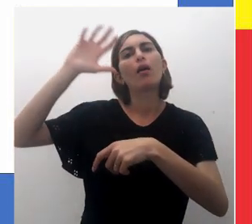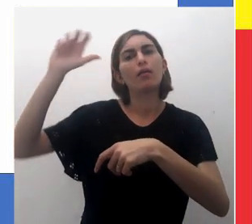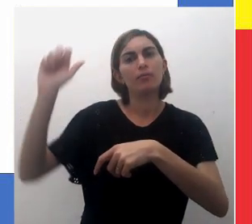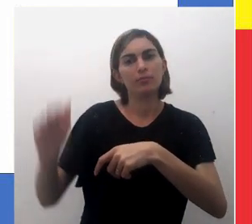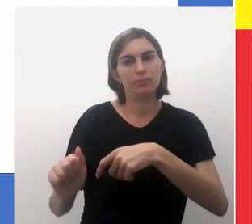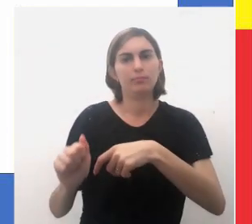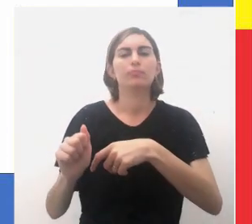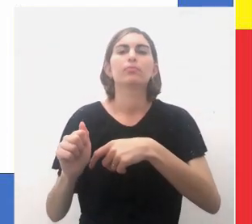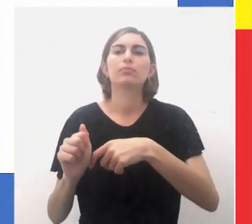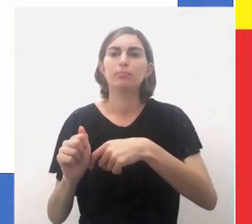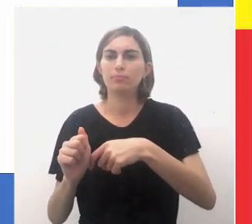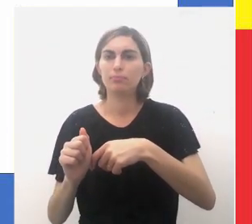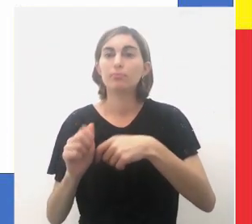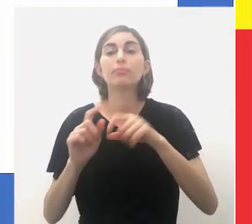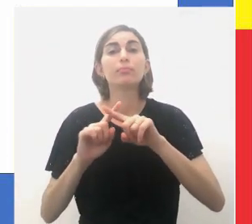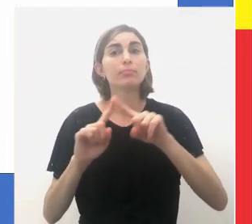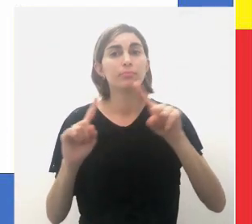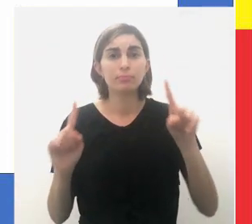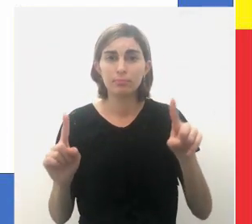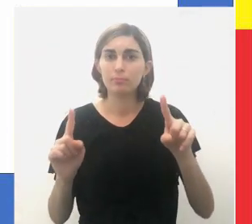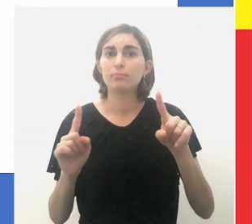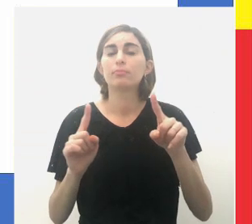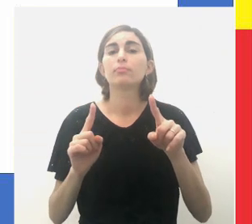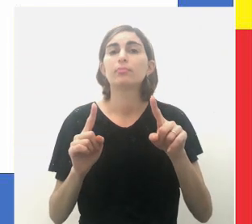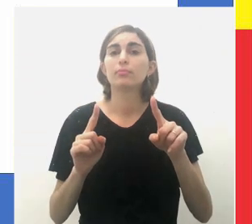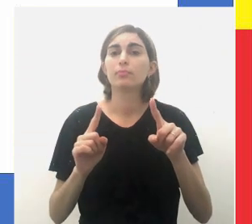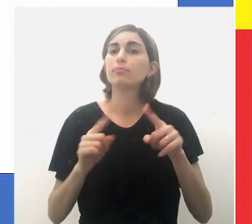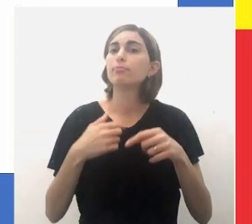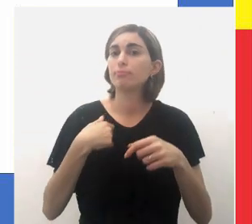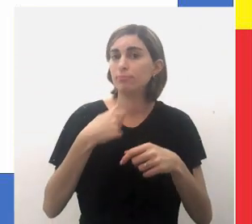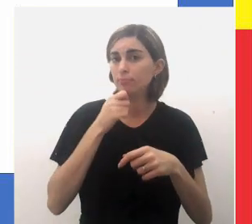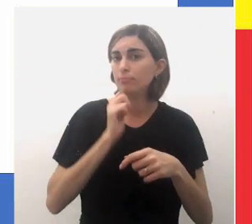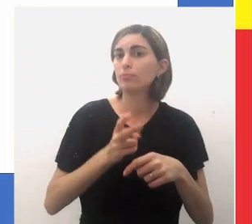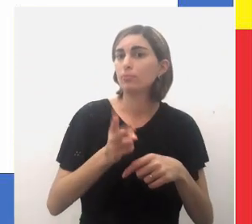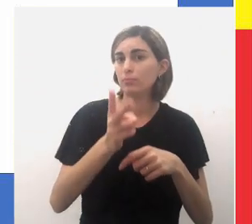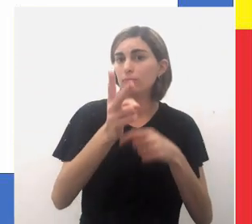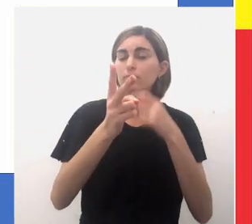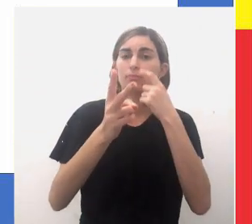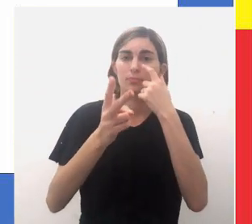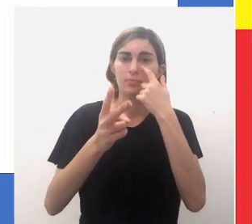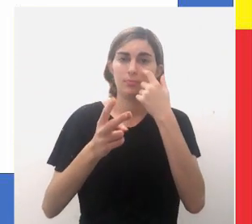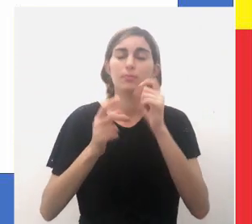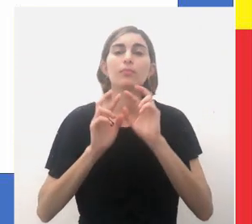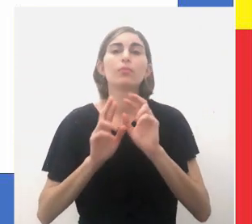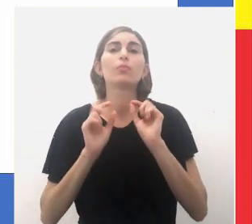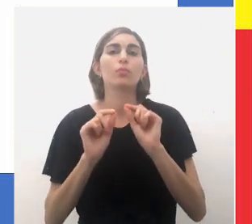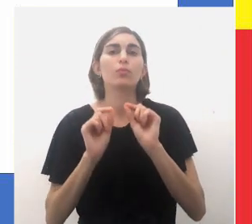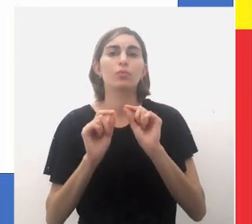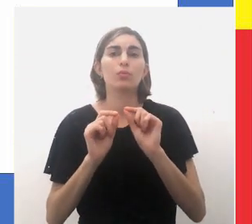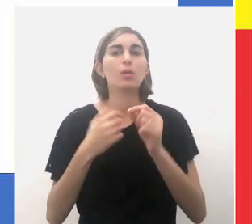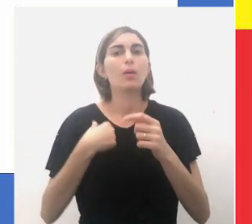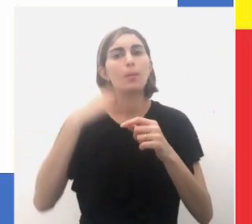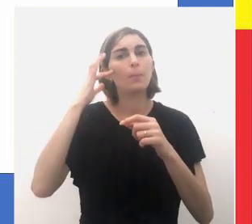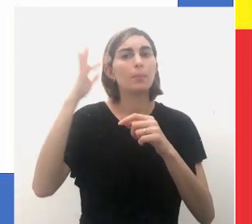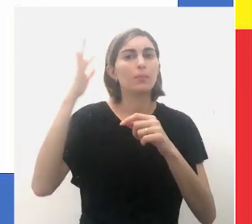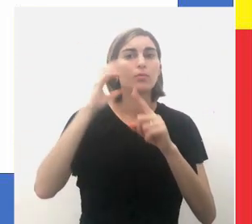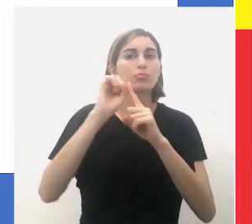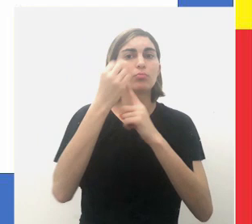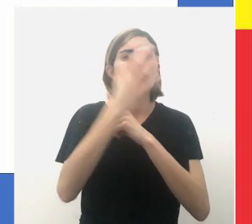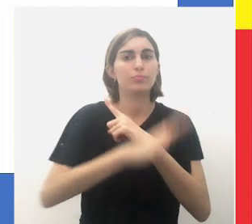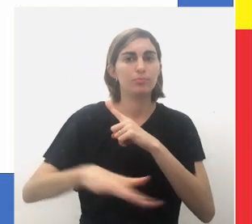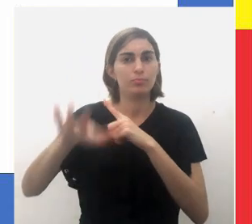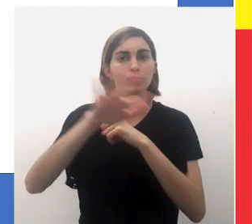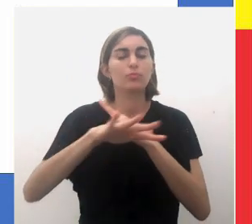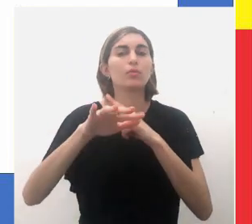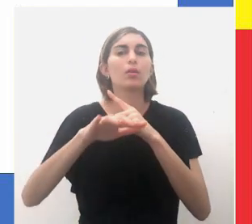África. No entanto, ainda vigora nos livros didáticos e no imaginário